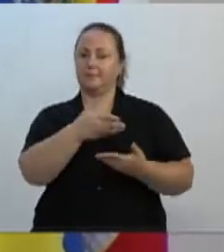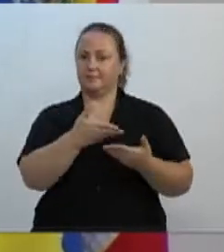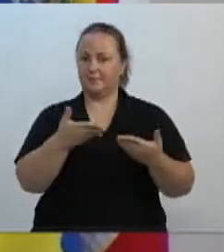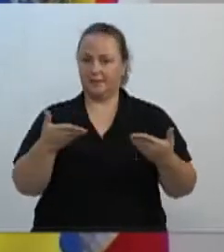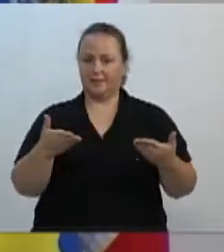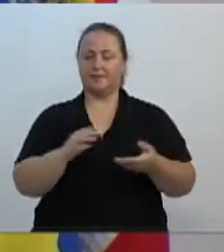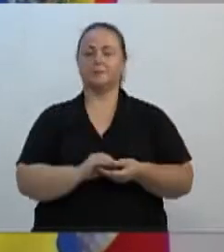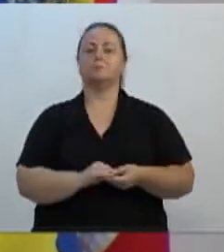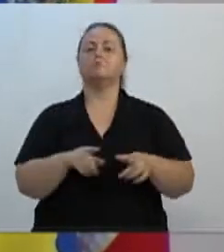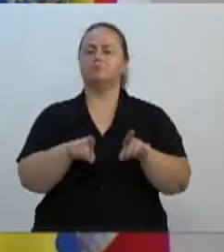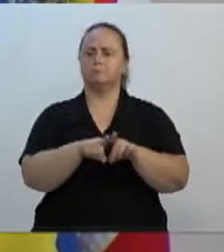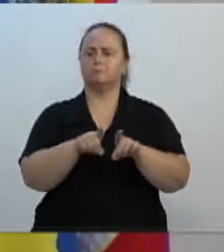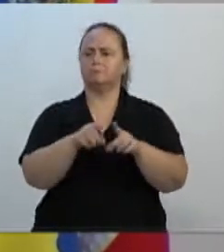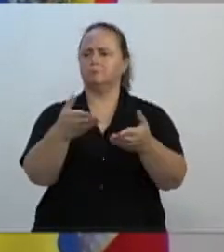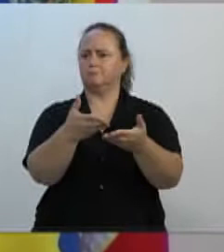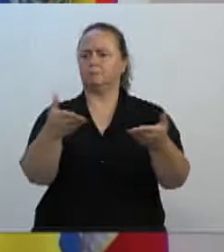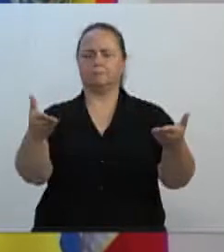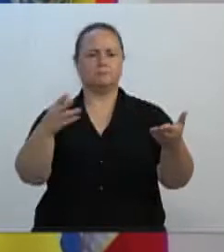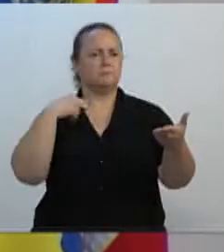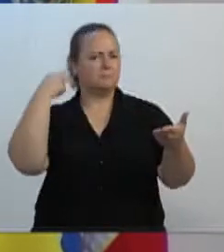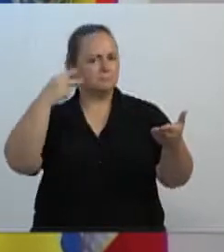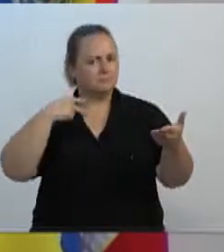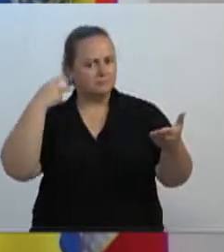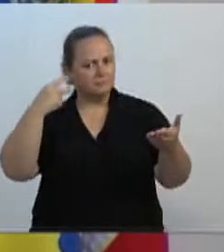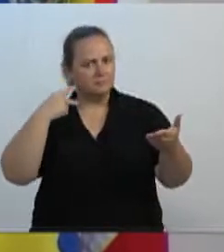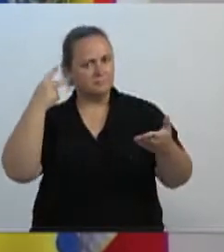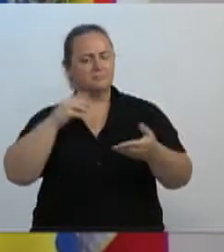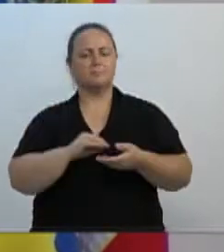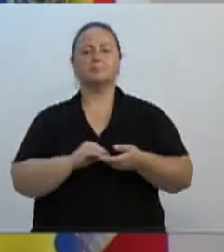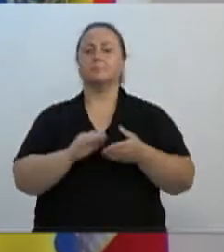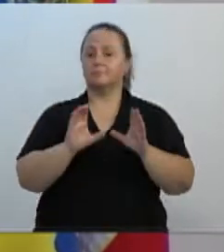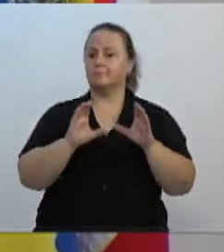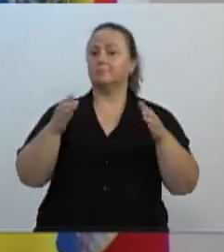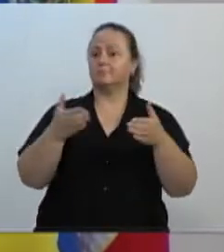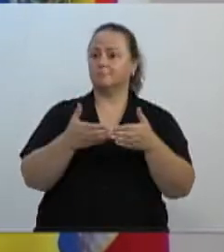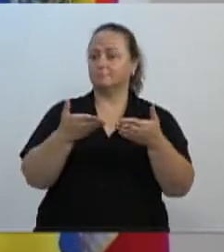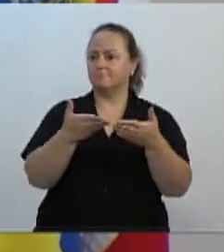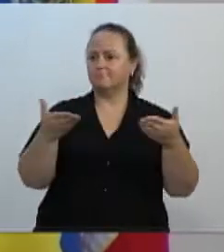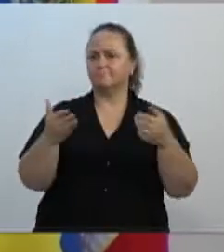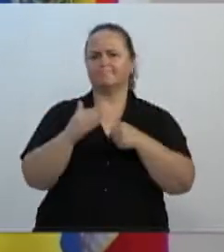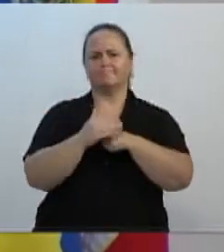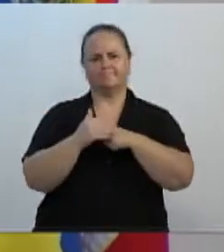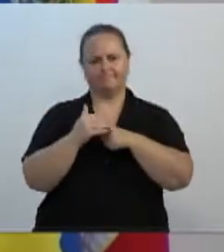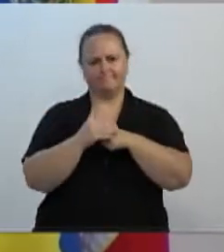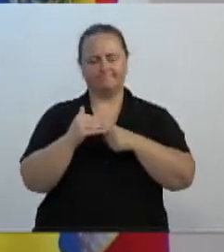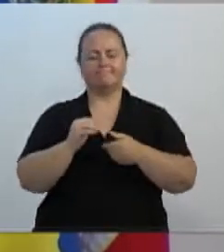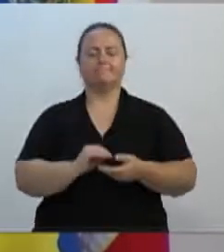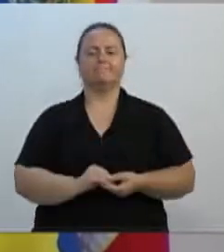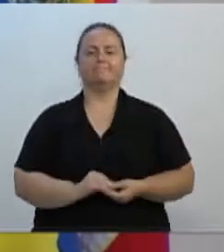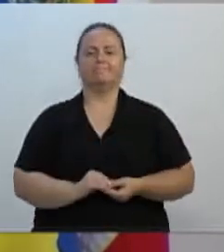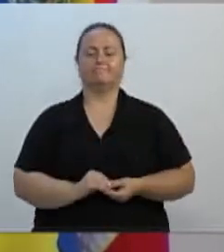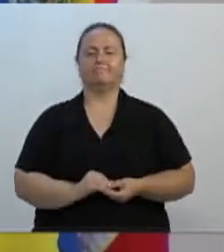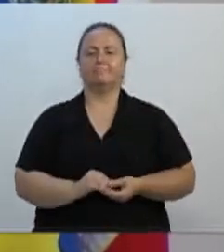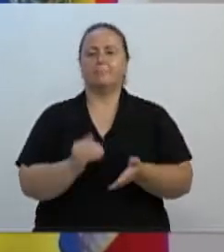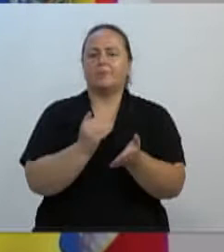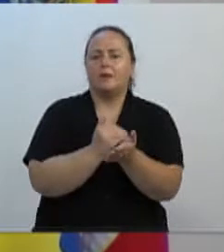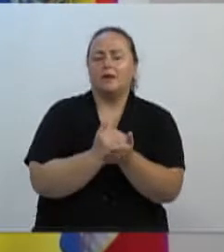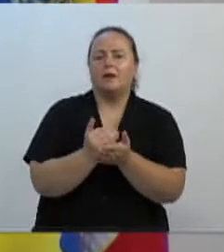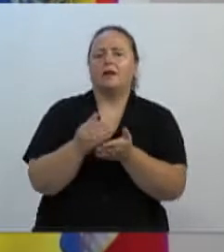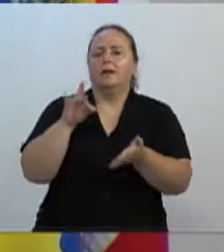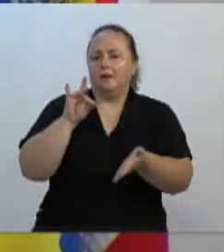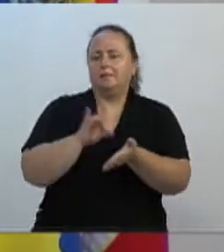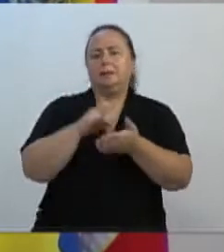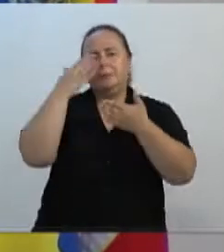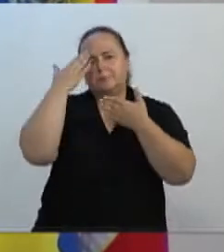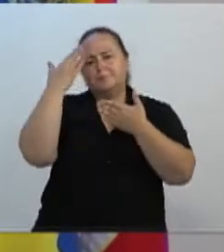respeitáveis vereadores, querida comunidade. Quero, inicialmente, agradecer a disponibilização